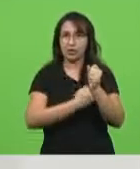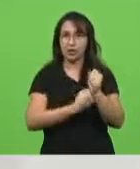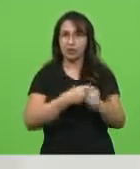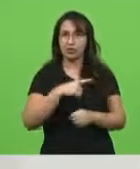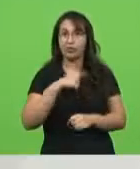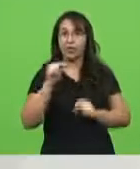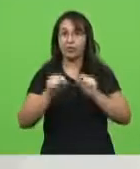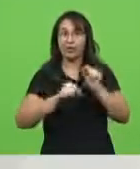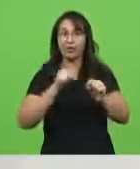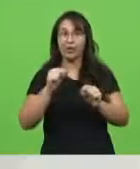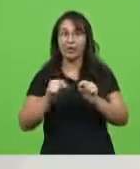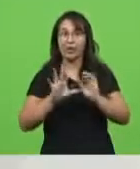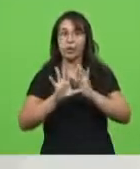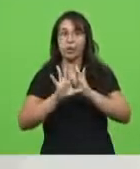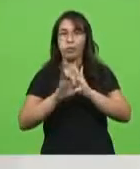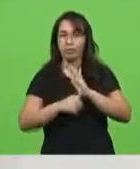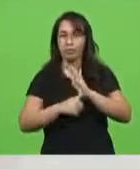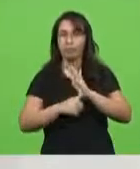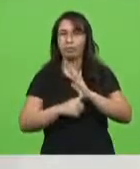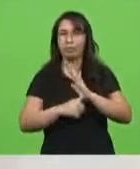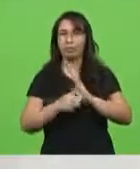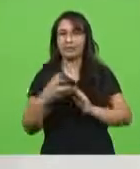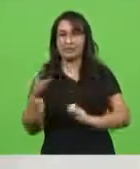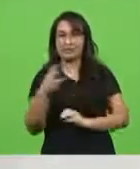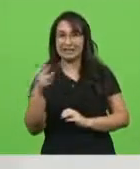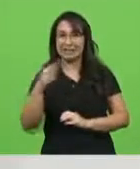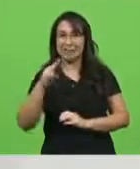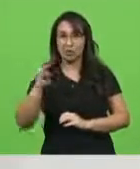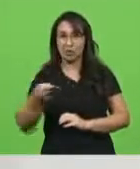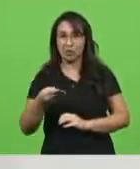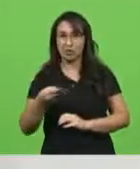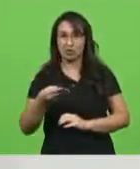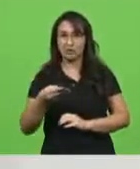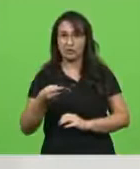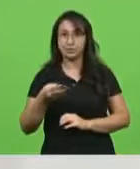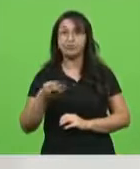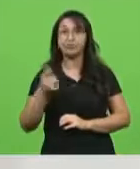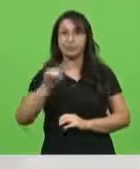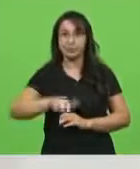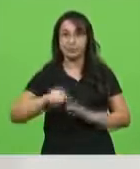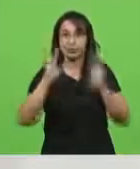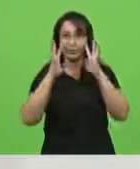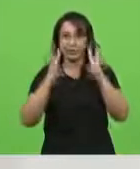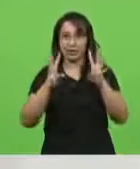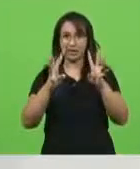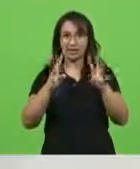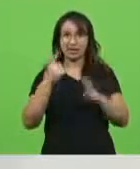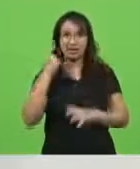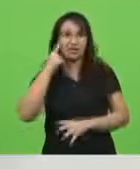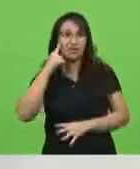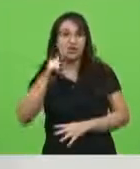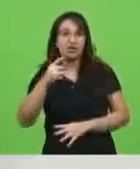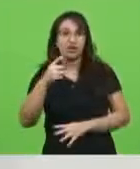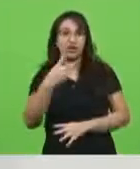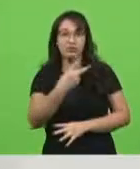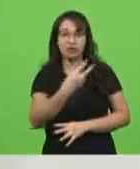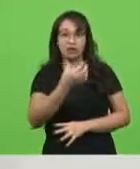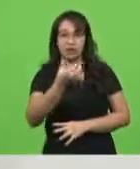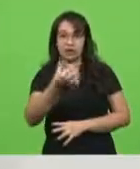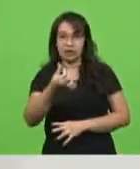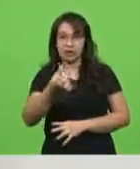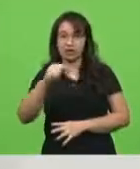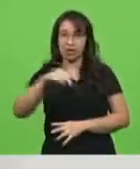de reais. Ah, por falar nisso, Santa Catarina, presta atenção, dia 26. Dia 26, neste plenário,